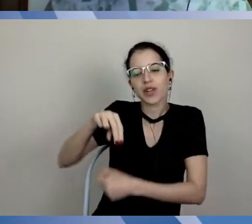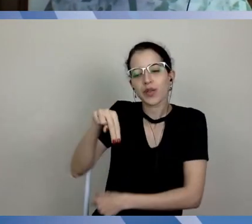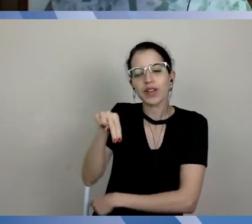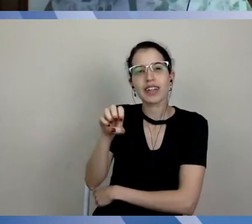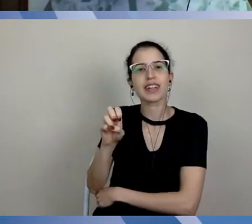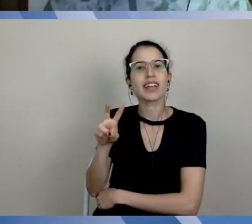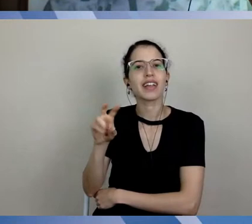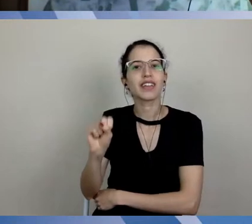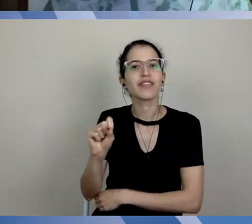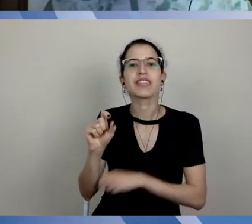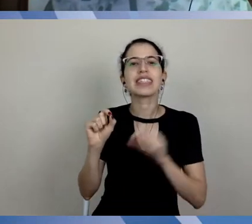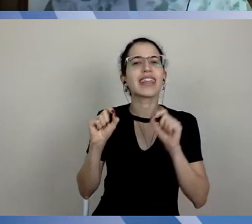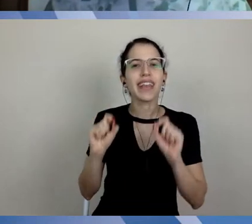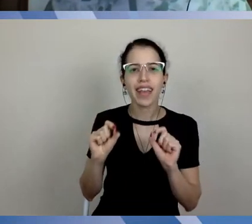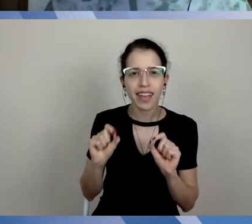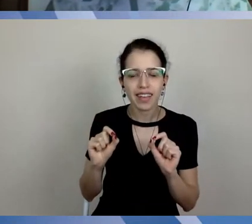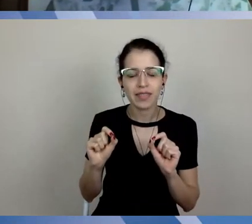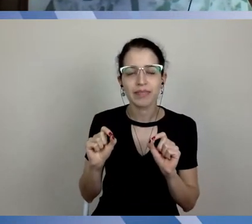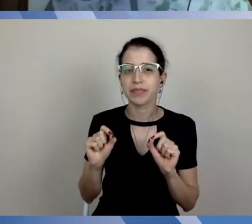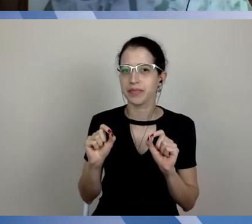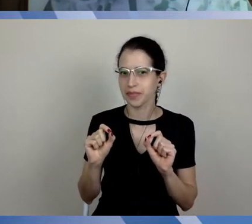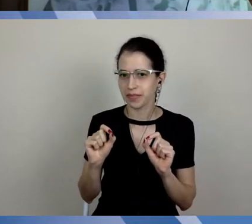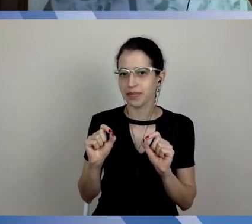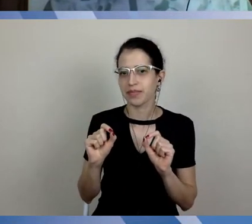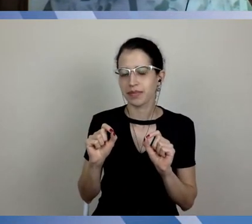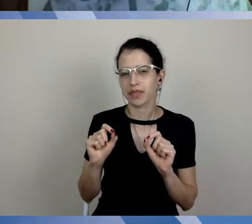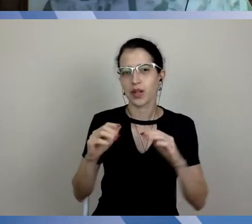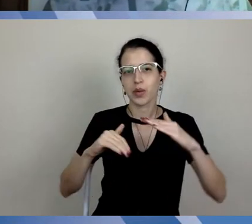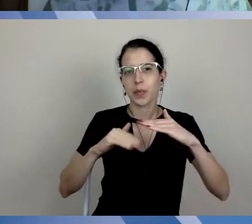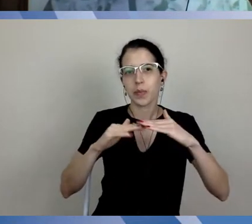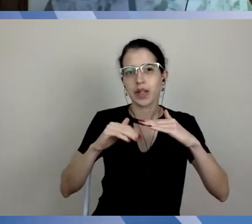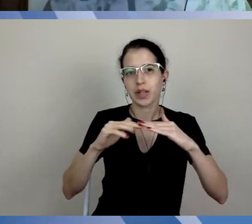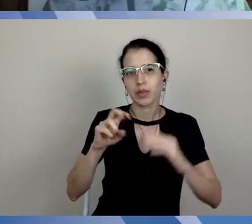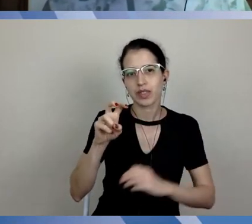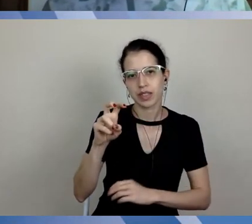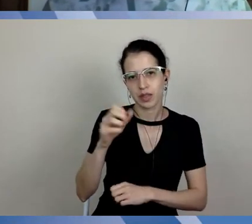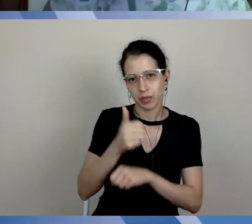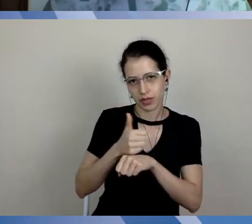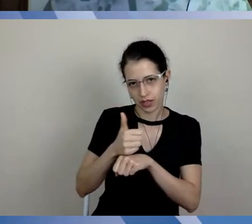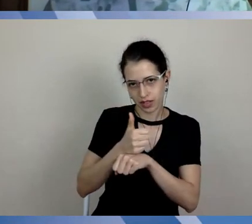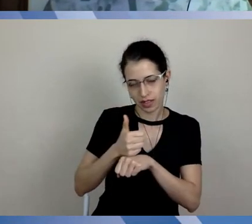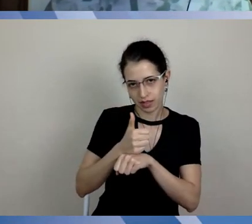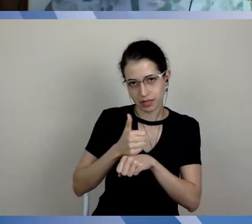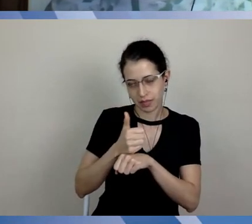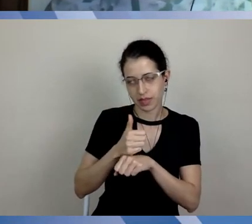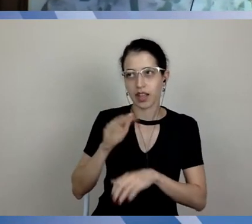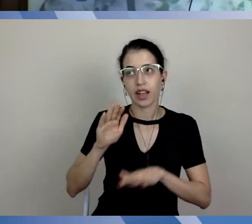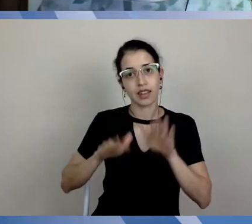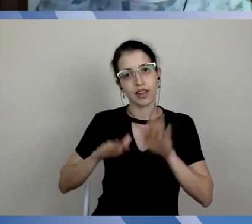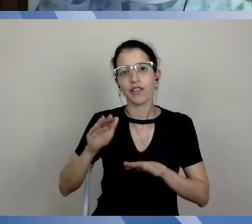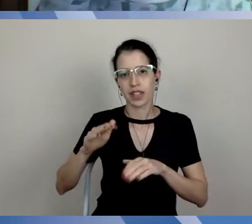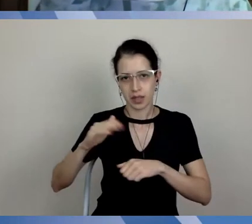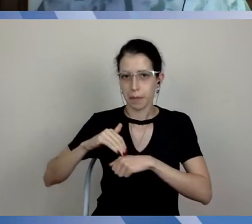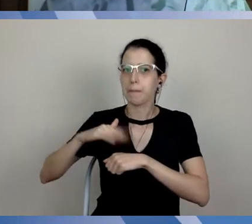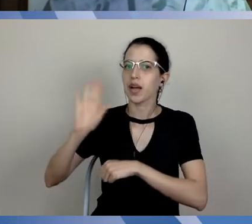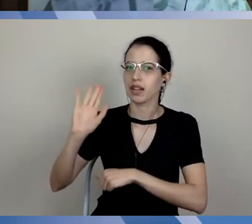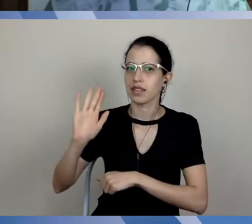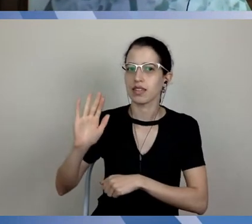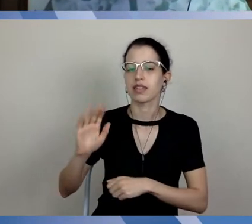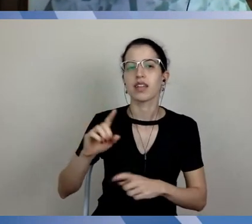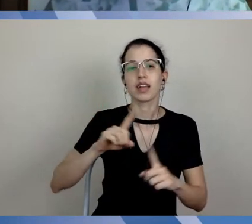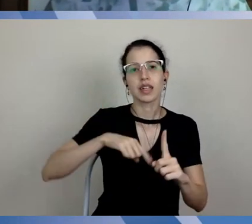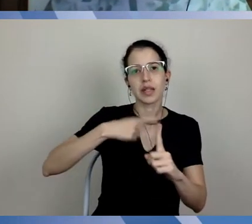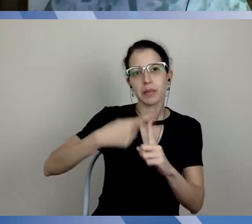nós temos, está previsto no Neve, no mínimo, cinco profissionais, embora seja possivelmente mais, e 30 alunos,